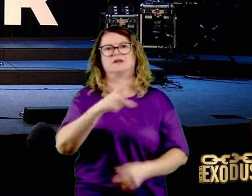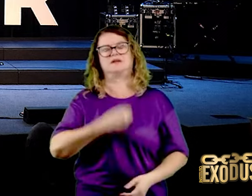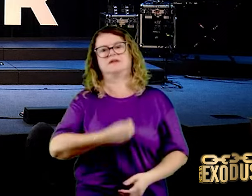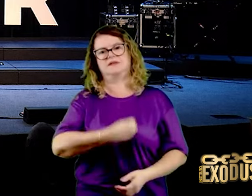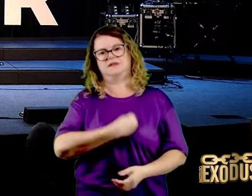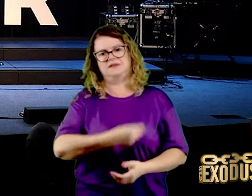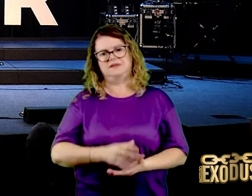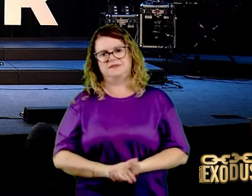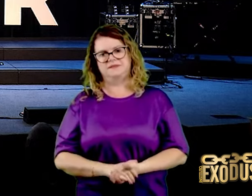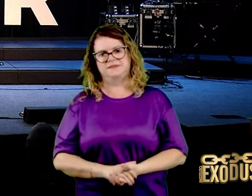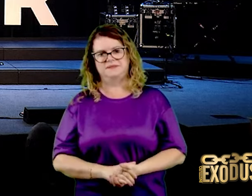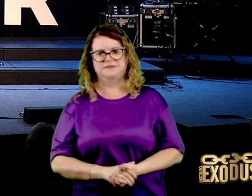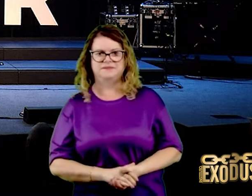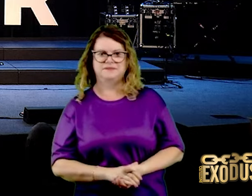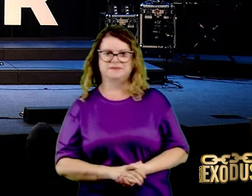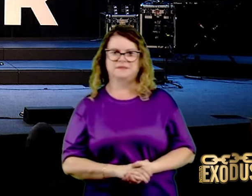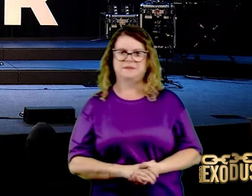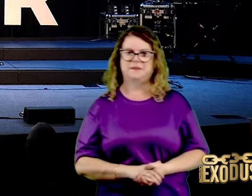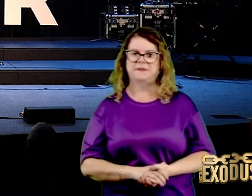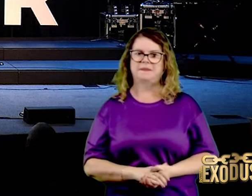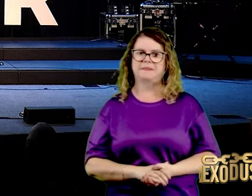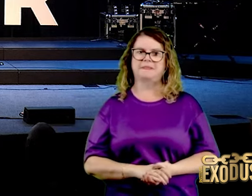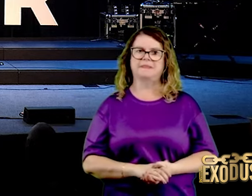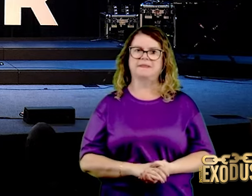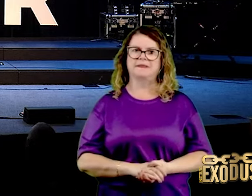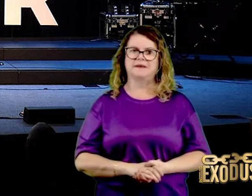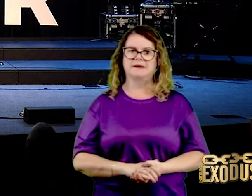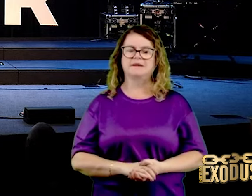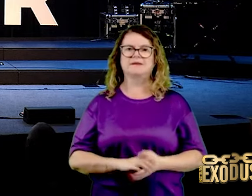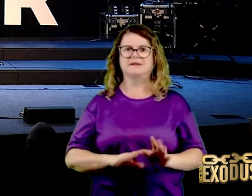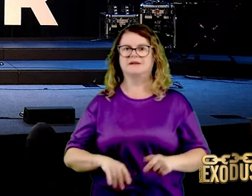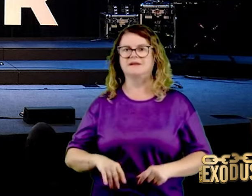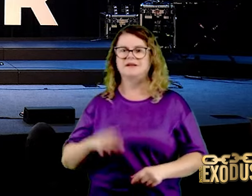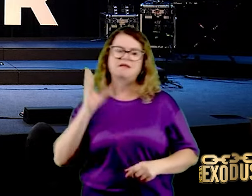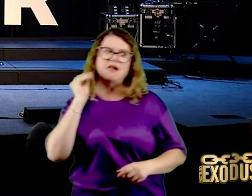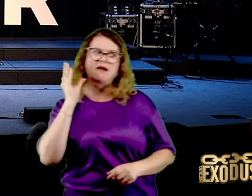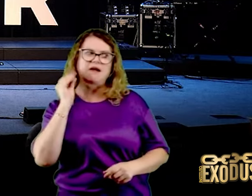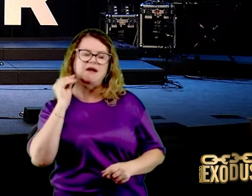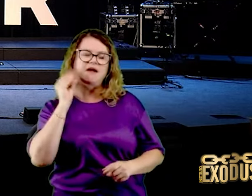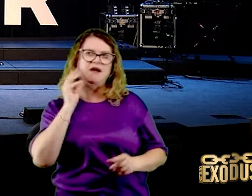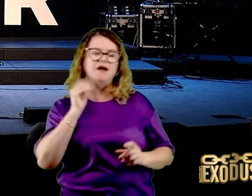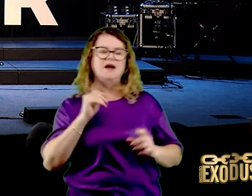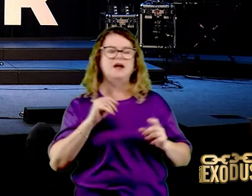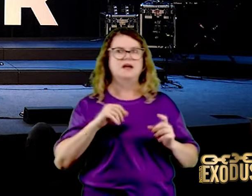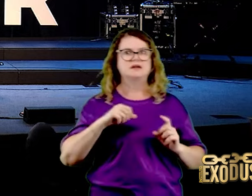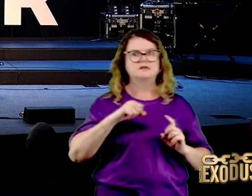o dia que você sair dessa escuridão, as pessoas vão te rejeitar.